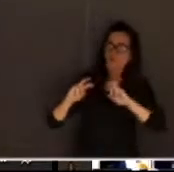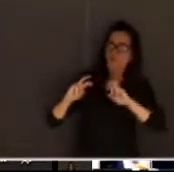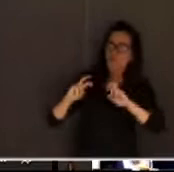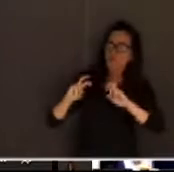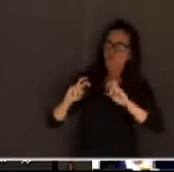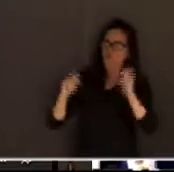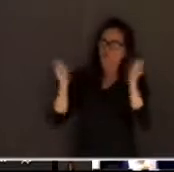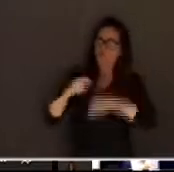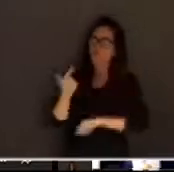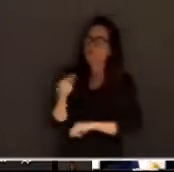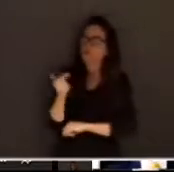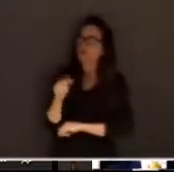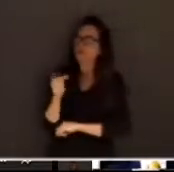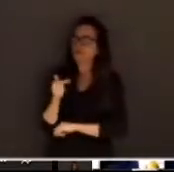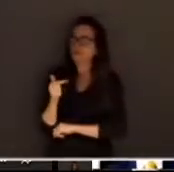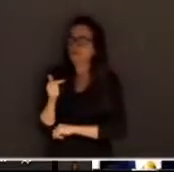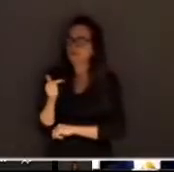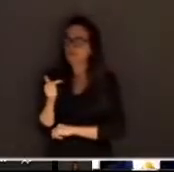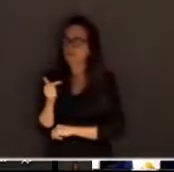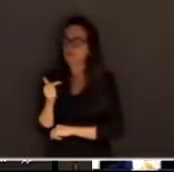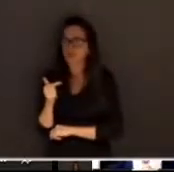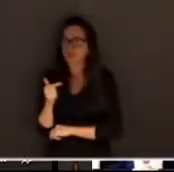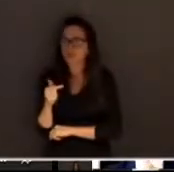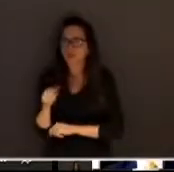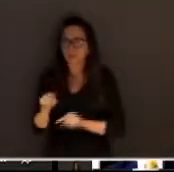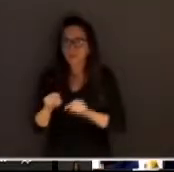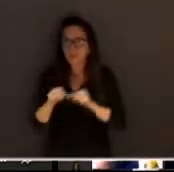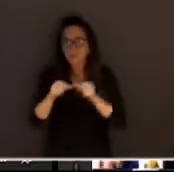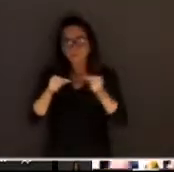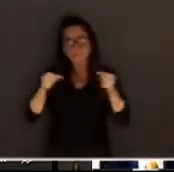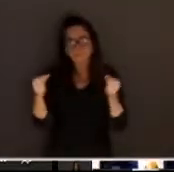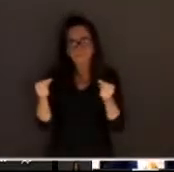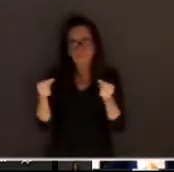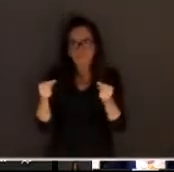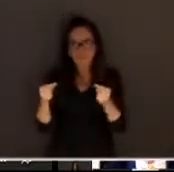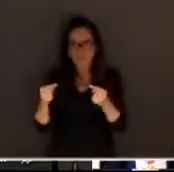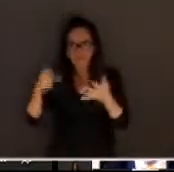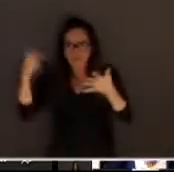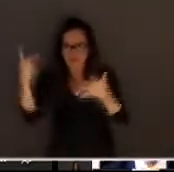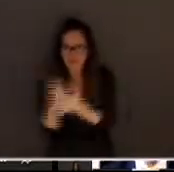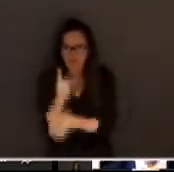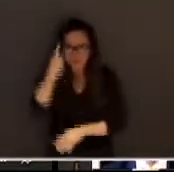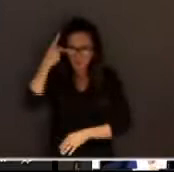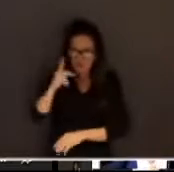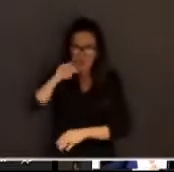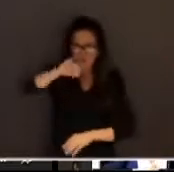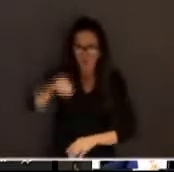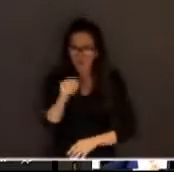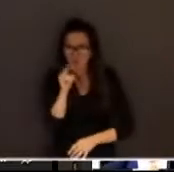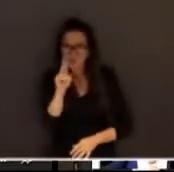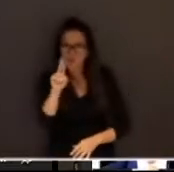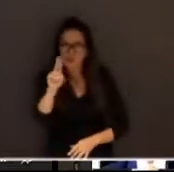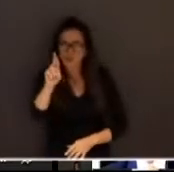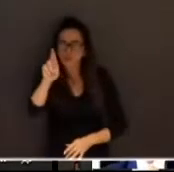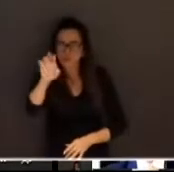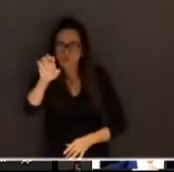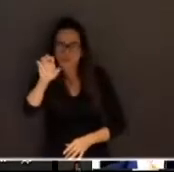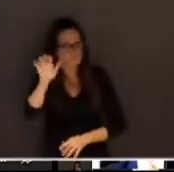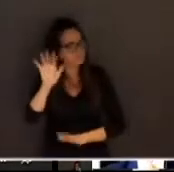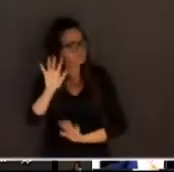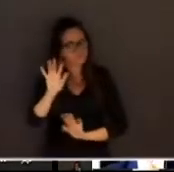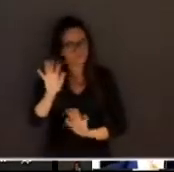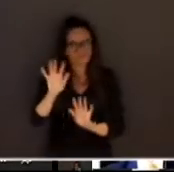ter convencido e persuadido o jurado, mas jamais imputei a culpa aos jurados.